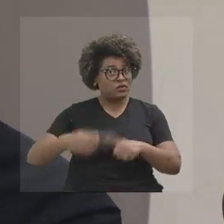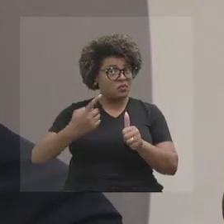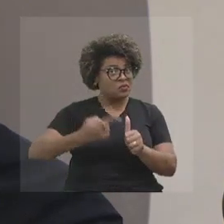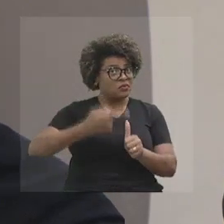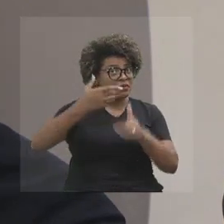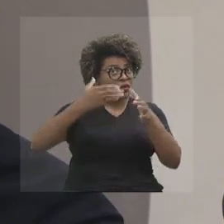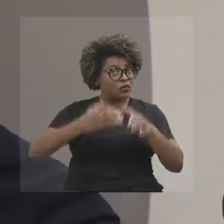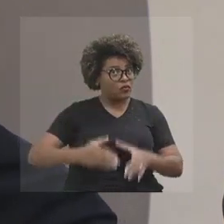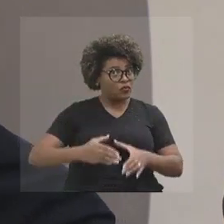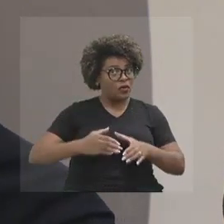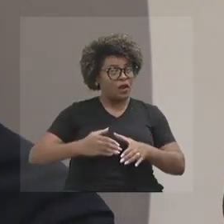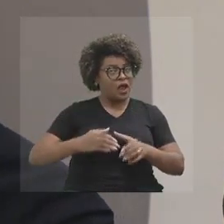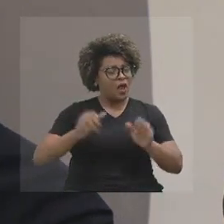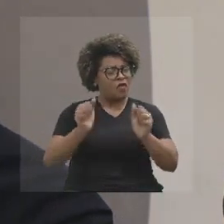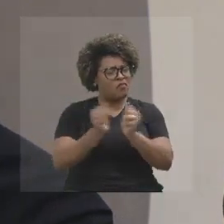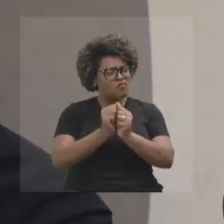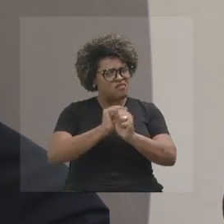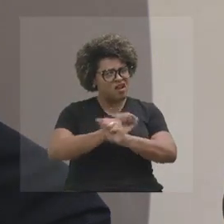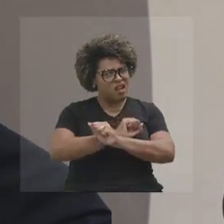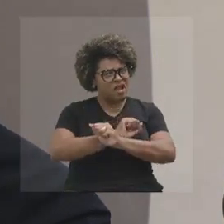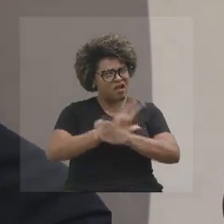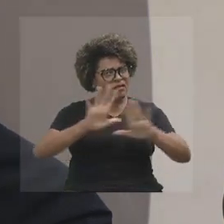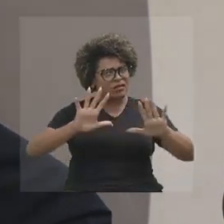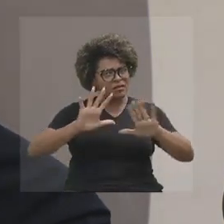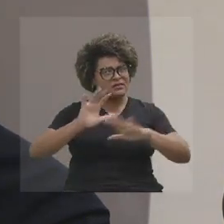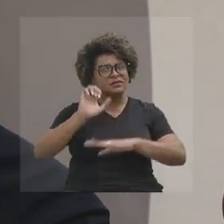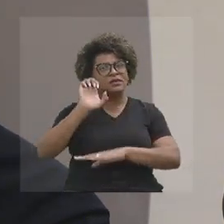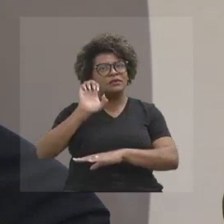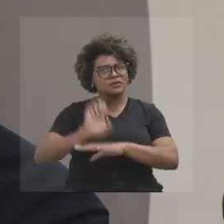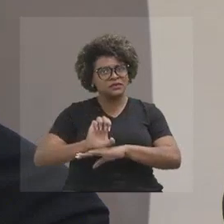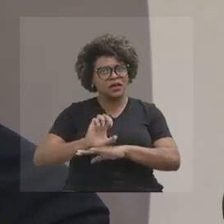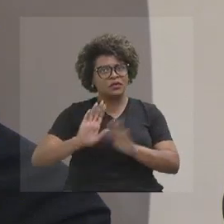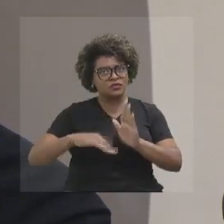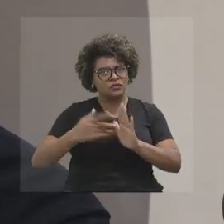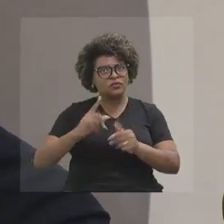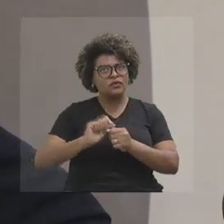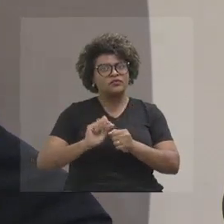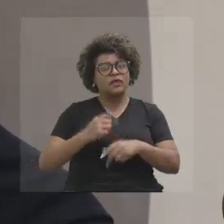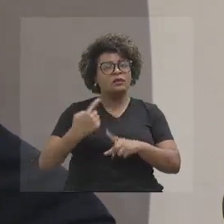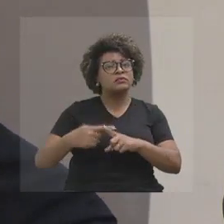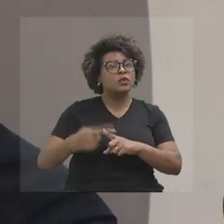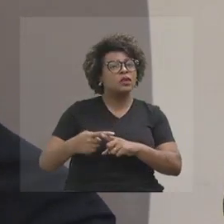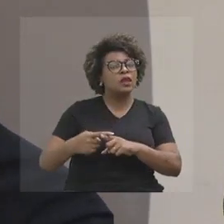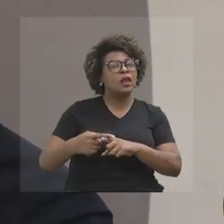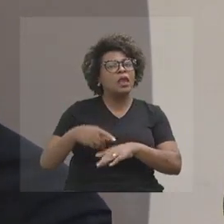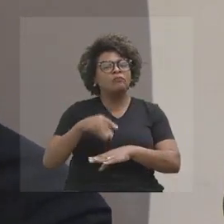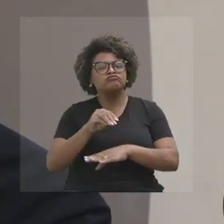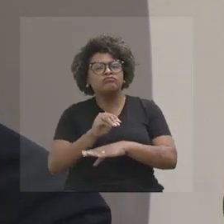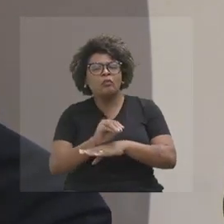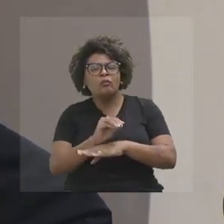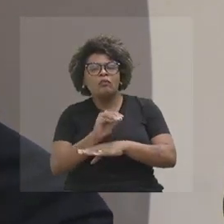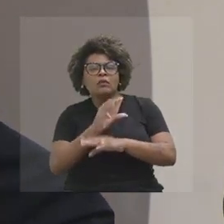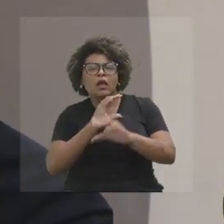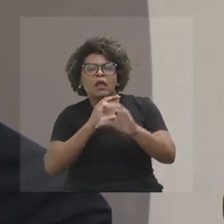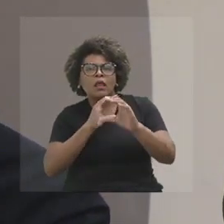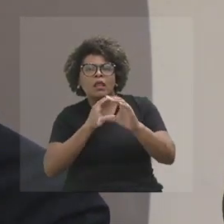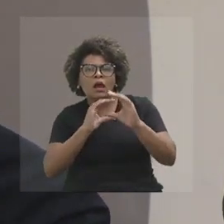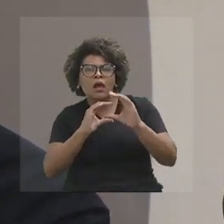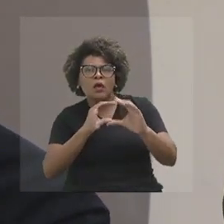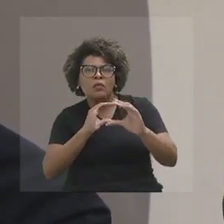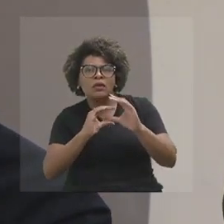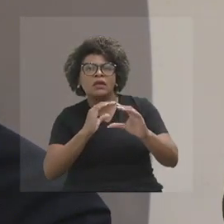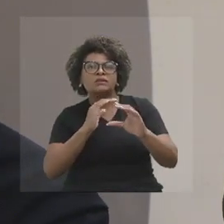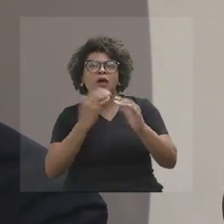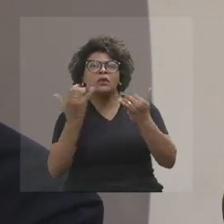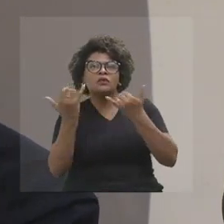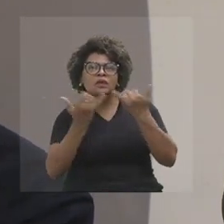governos do Estado exatamente por conta disso, porque tem cuidado com a informação, porque sabe que ela é importante para